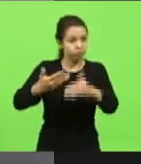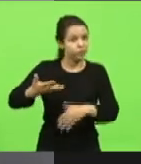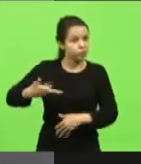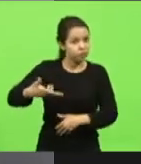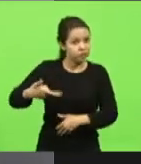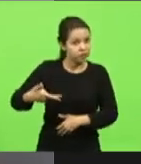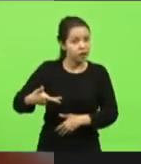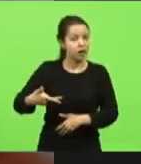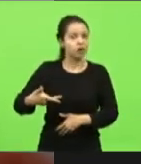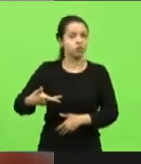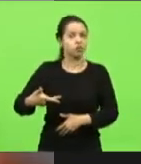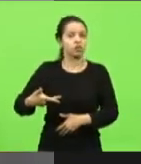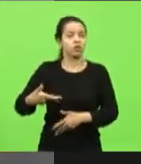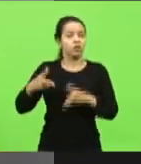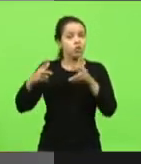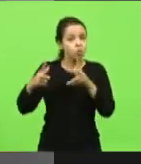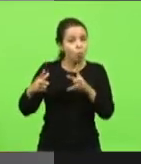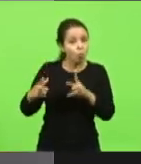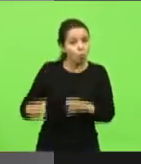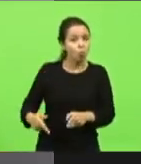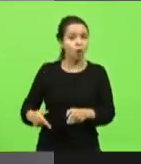deputado nisso belando as coisas